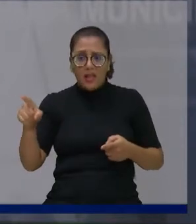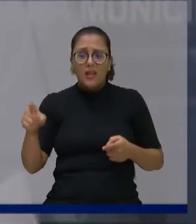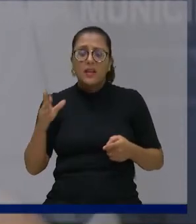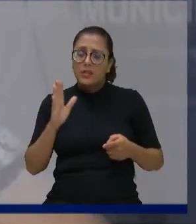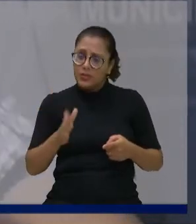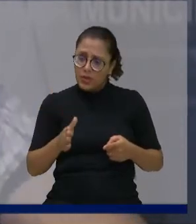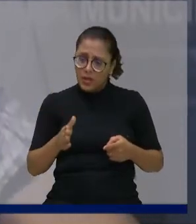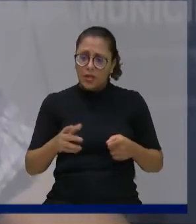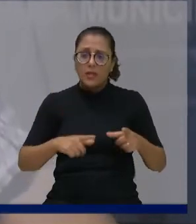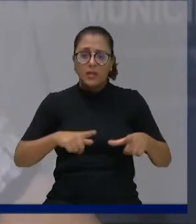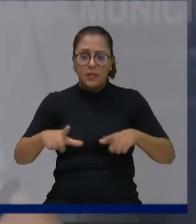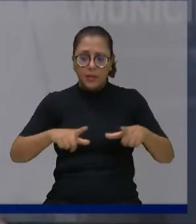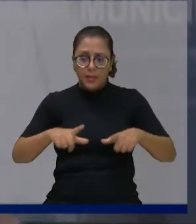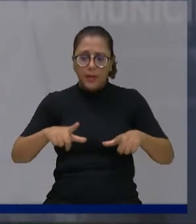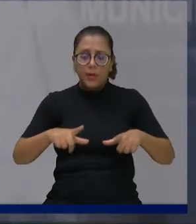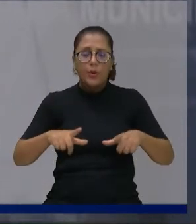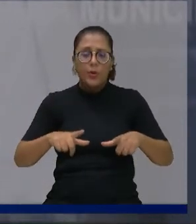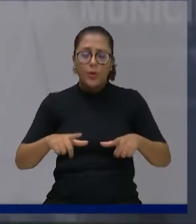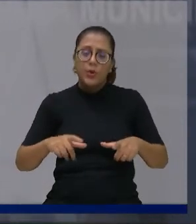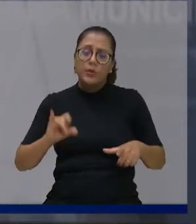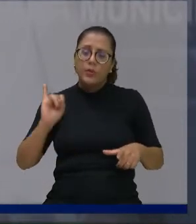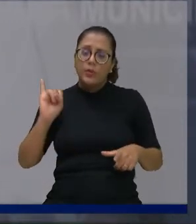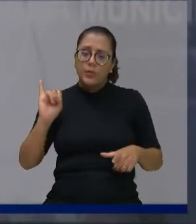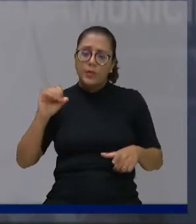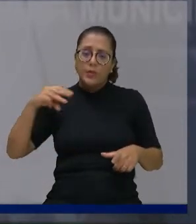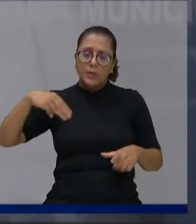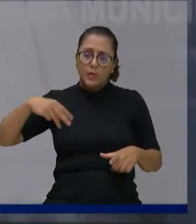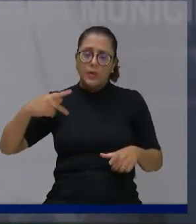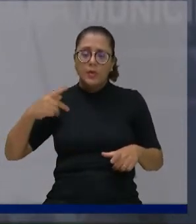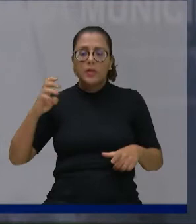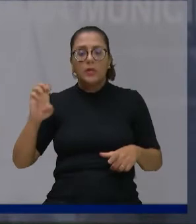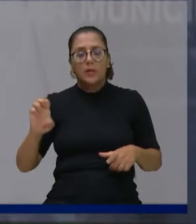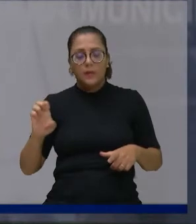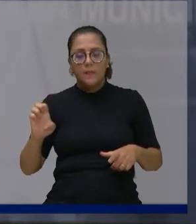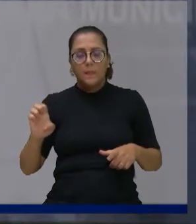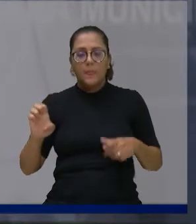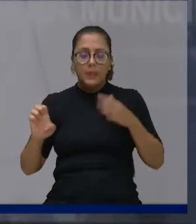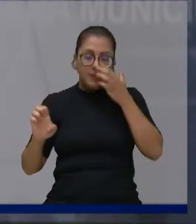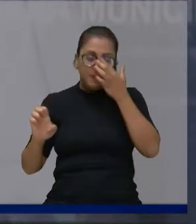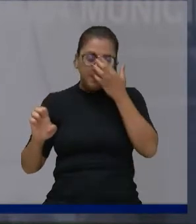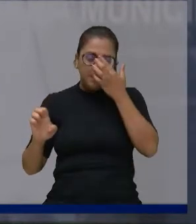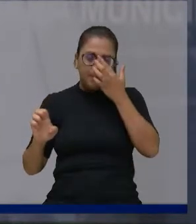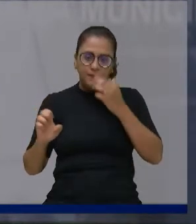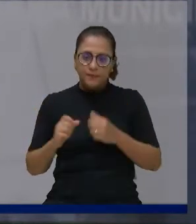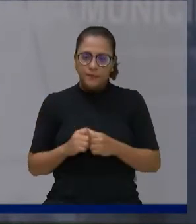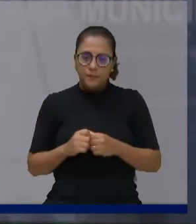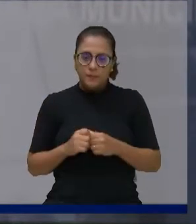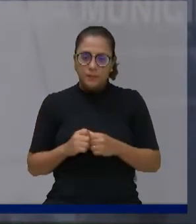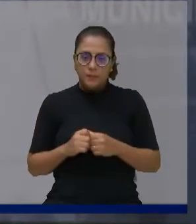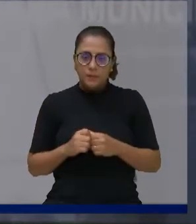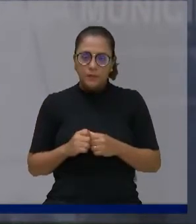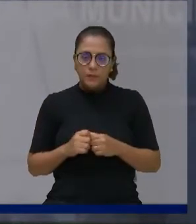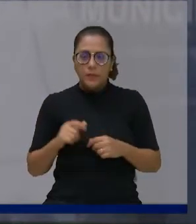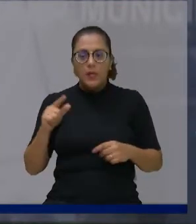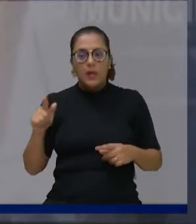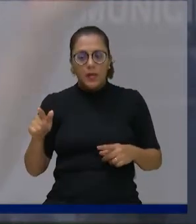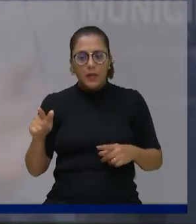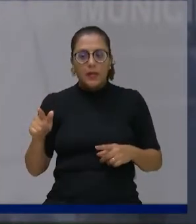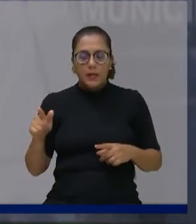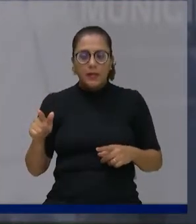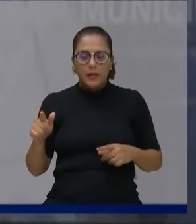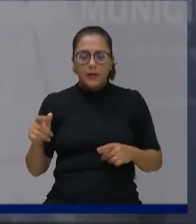do INPE, de muitos anos, como disse aí, já as pessoas que me antecederam, não é o mérito. Foi a forma que foi